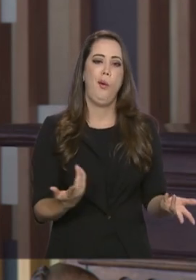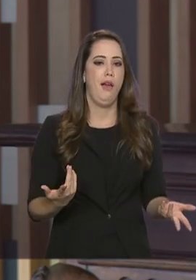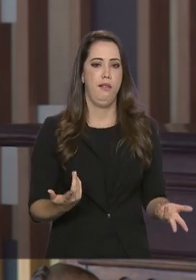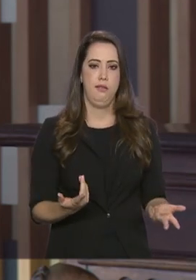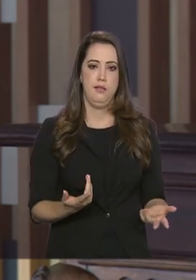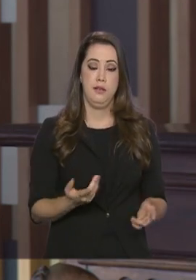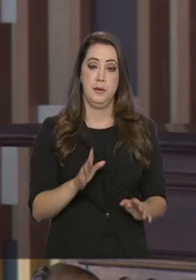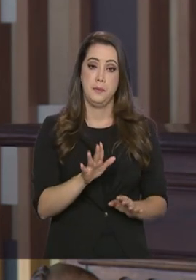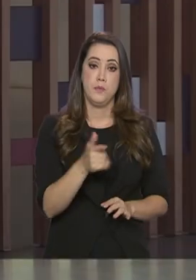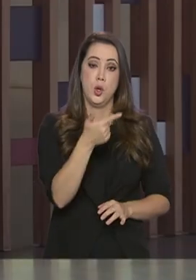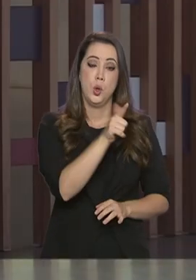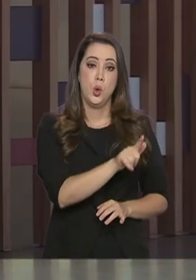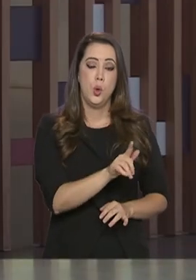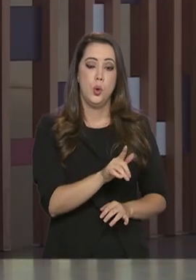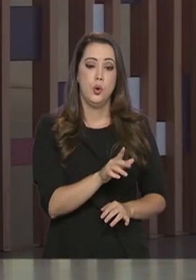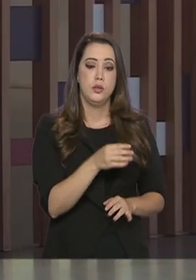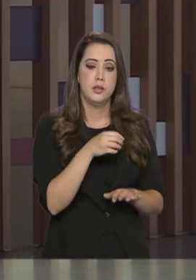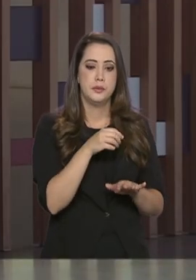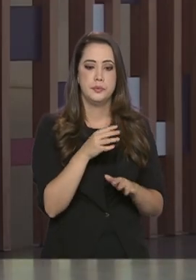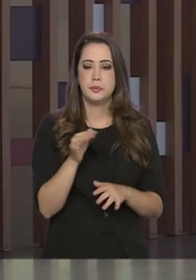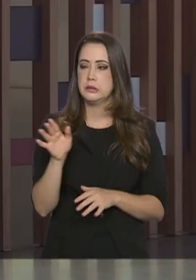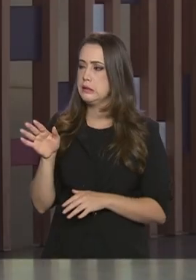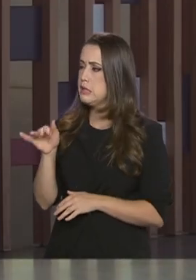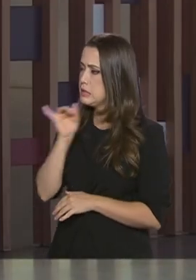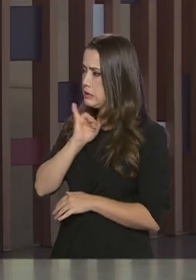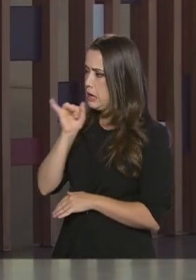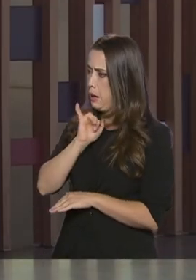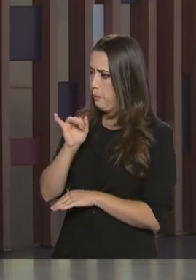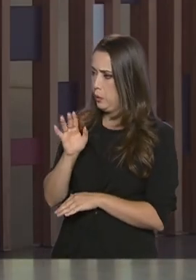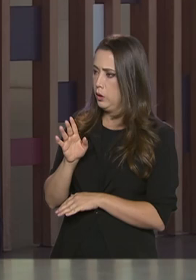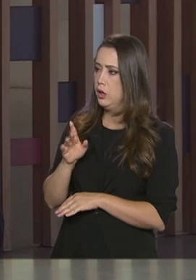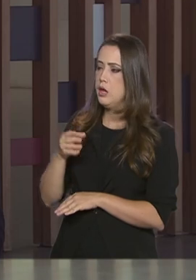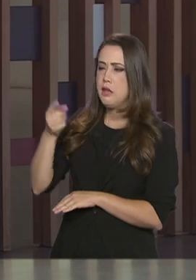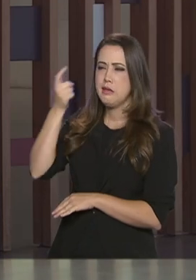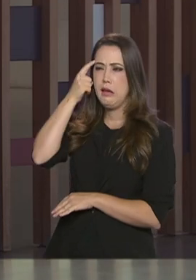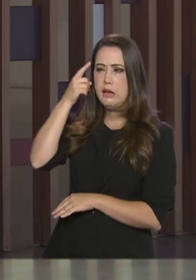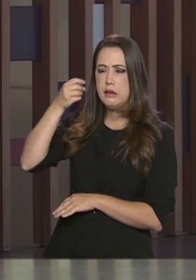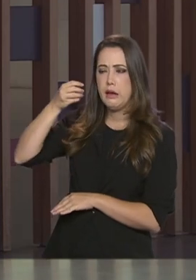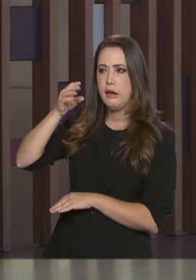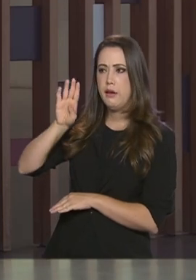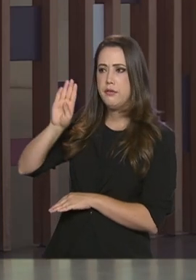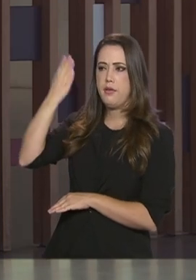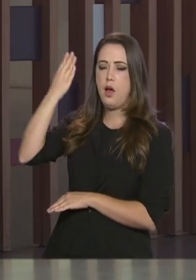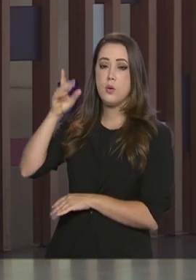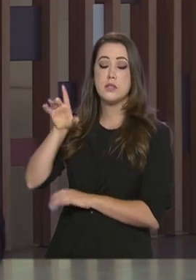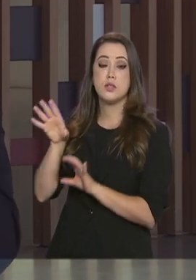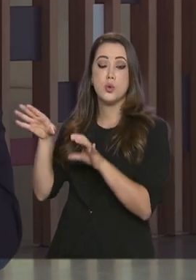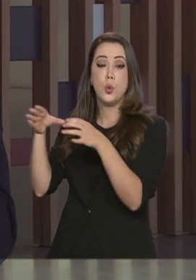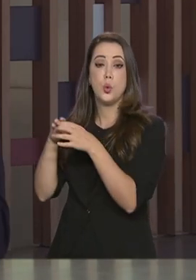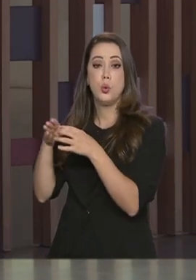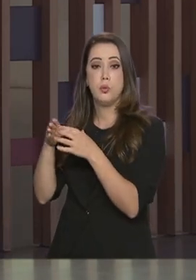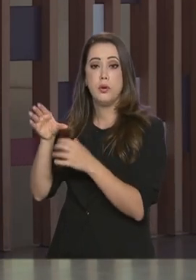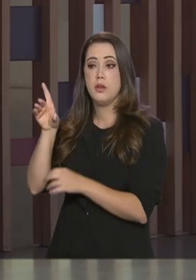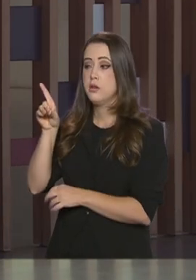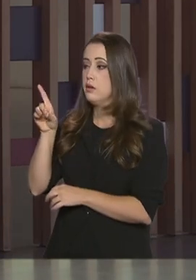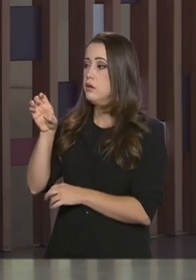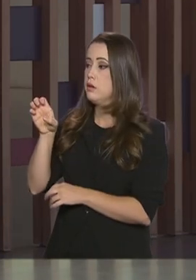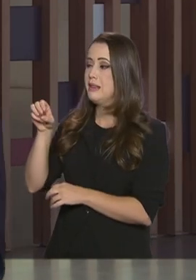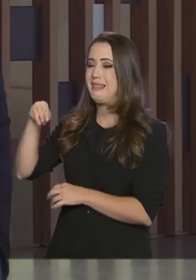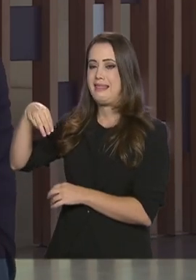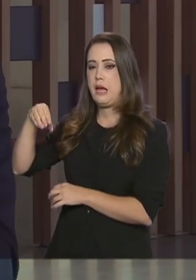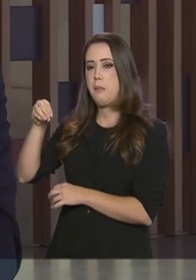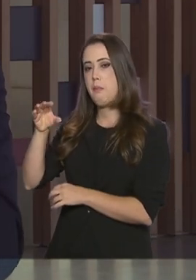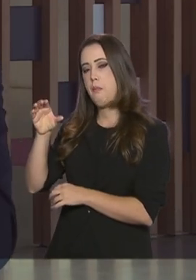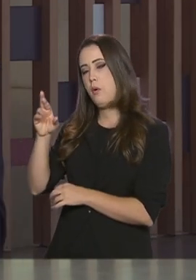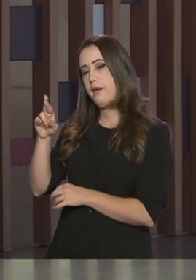forma nenhuma outro mito. Existe um mito, por exemplo, de que se os democratas vencerem nos Estados Unidos, a relação do Brasil